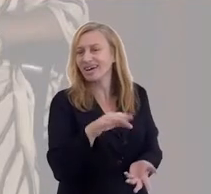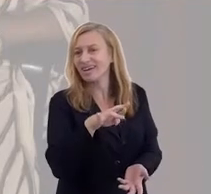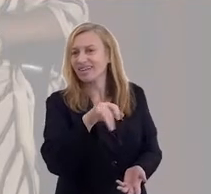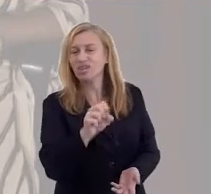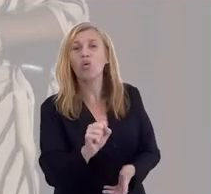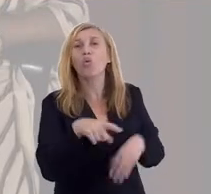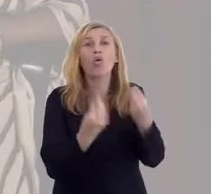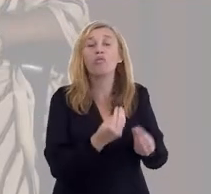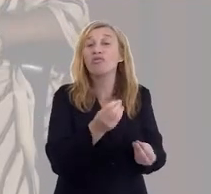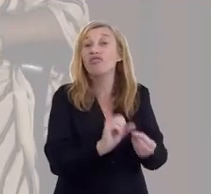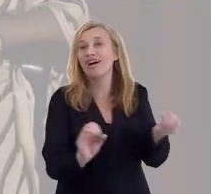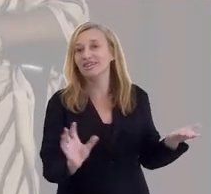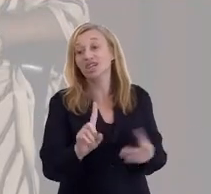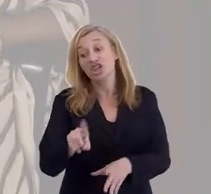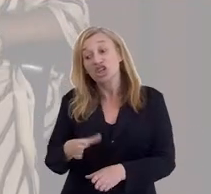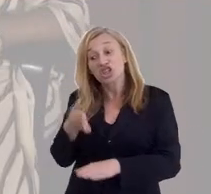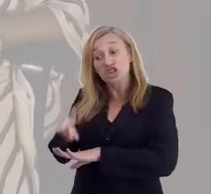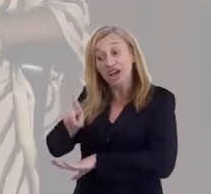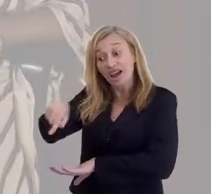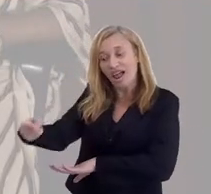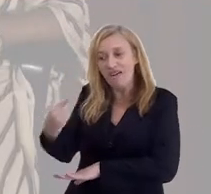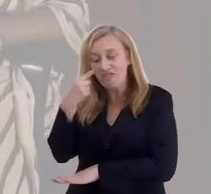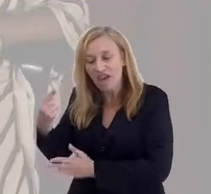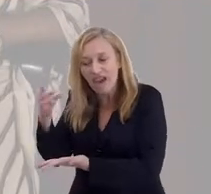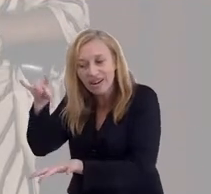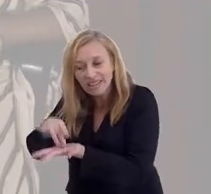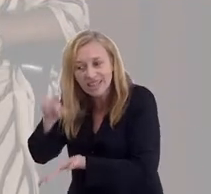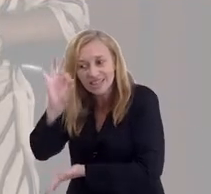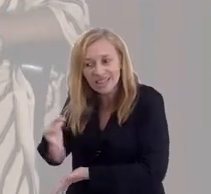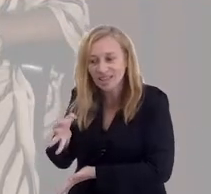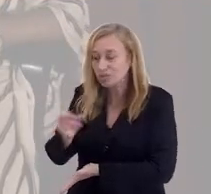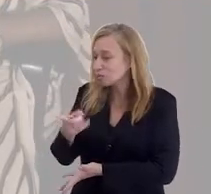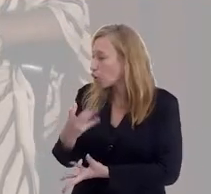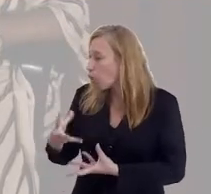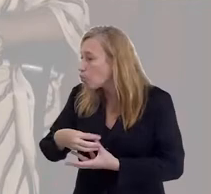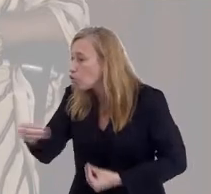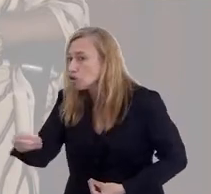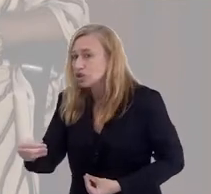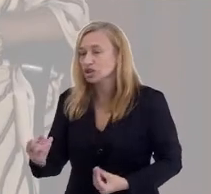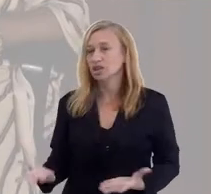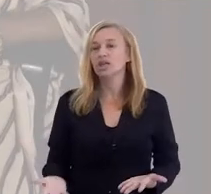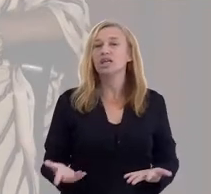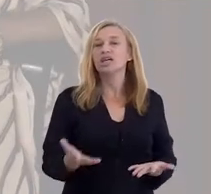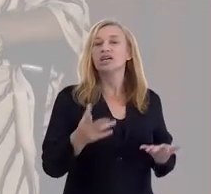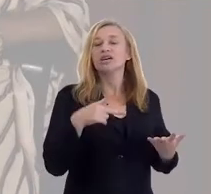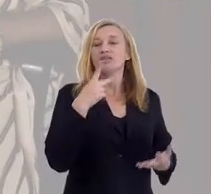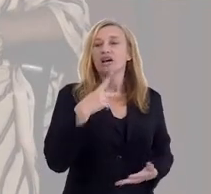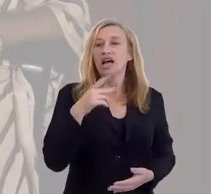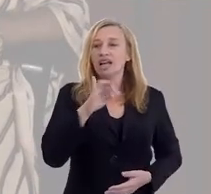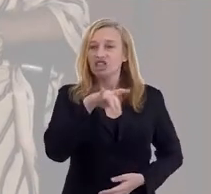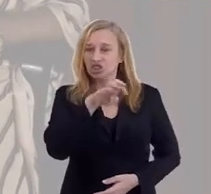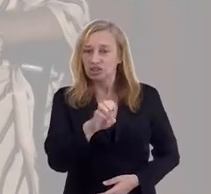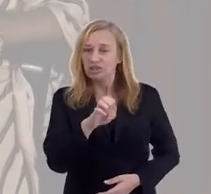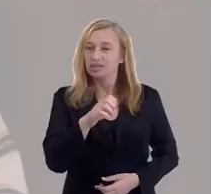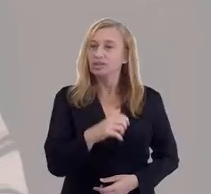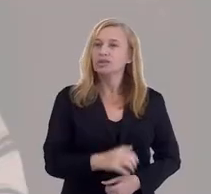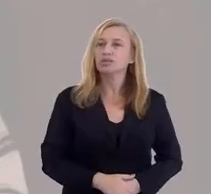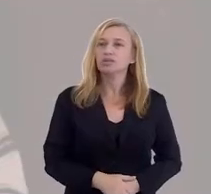reencarnação, como é que faz? Aí o postulado não tem jeito. Chegando do outro lado, as realidades não têm como fugir.